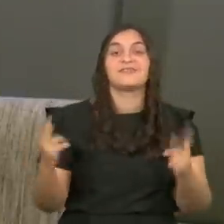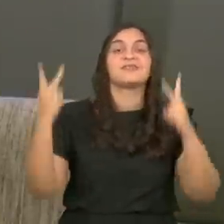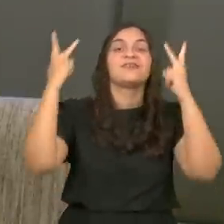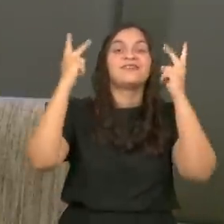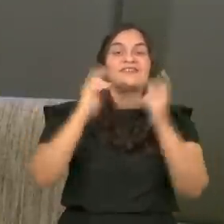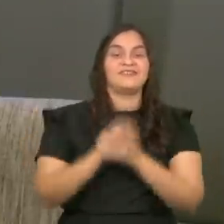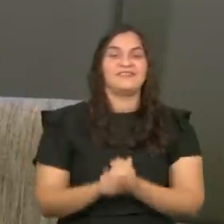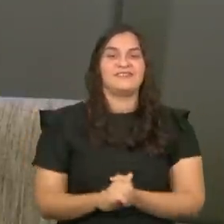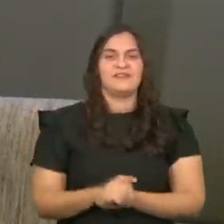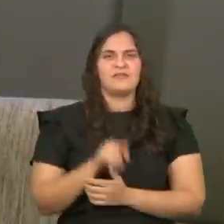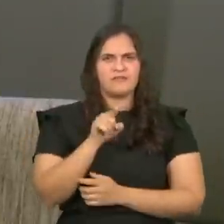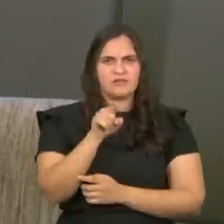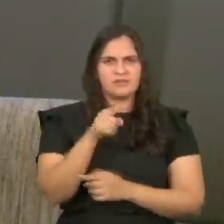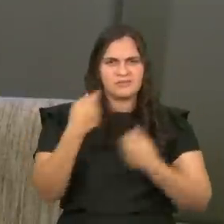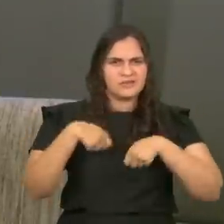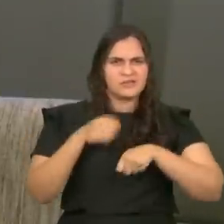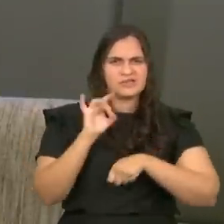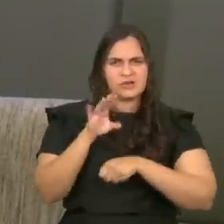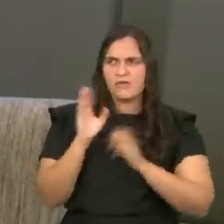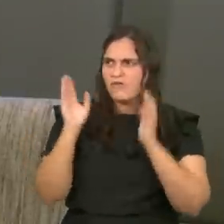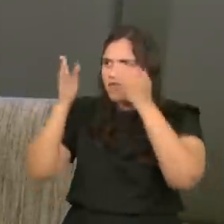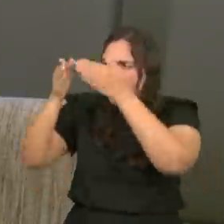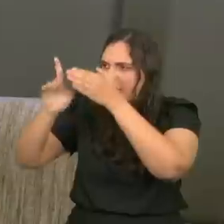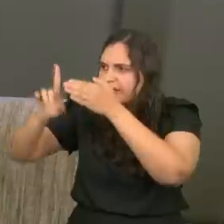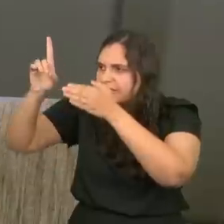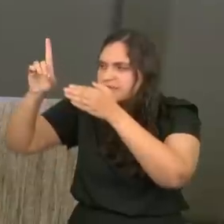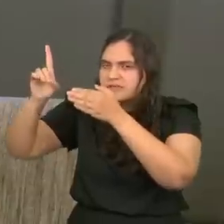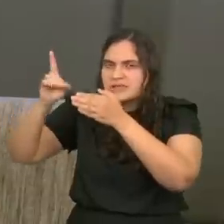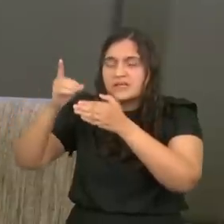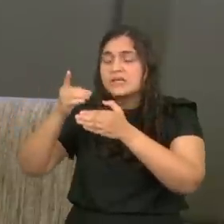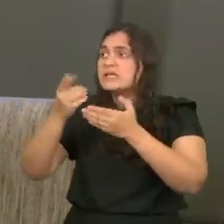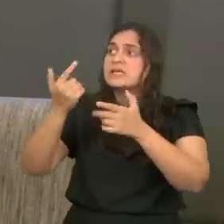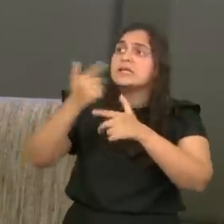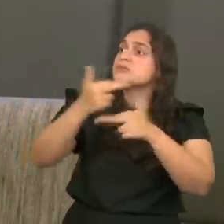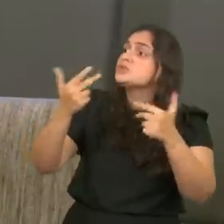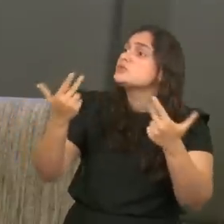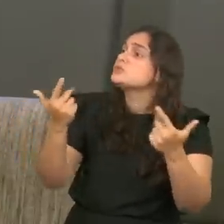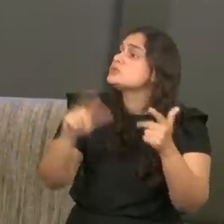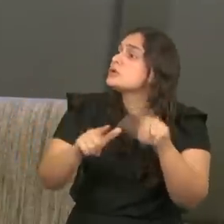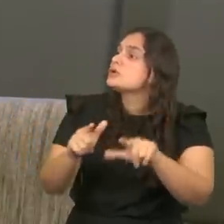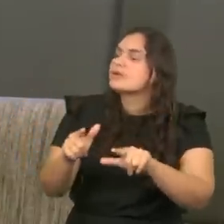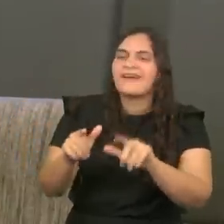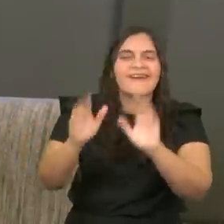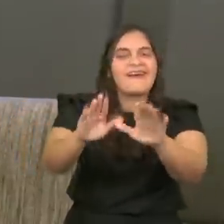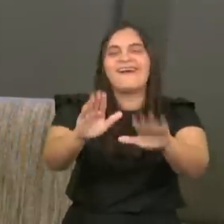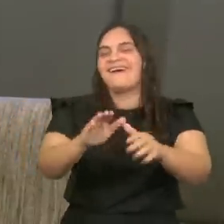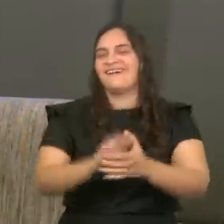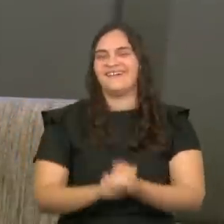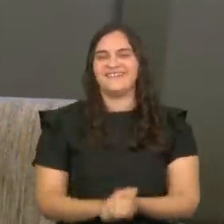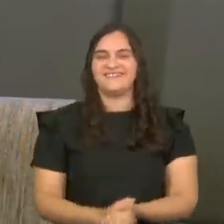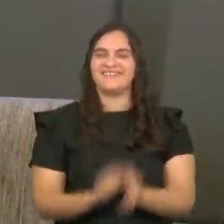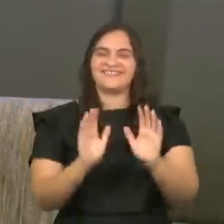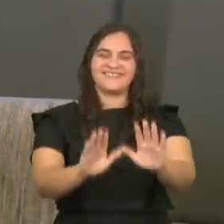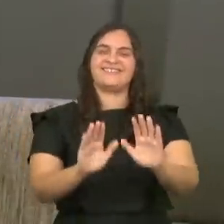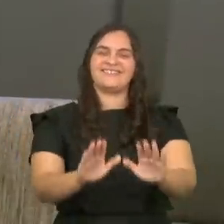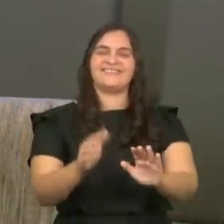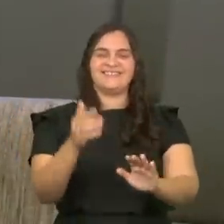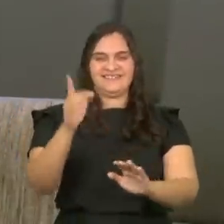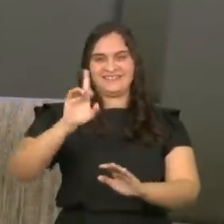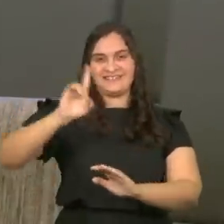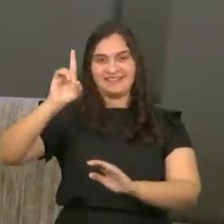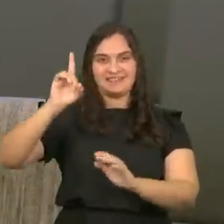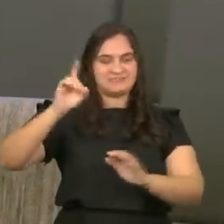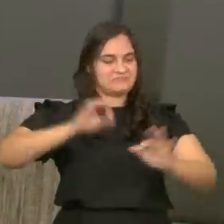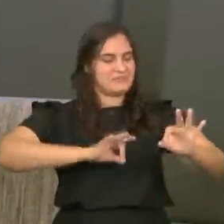busca a mim, e o resto, relaxa, eu resolvo,